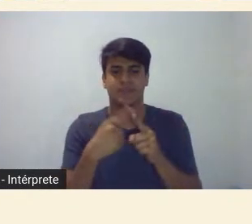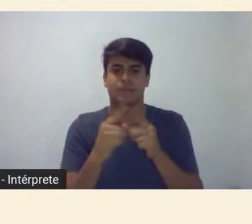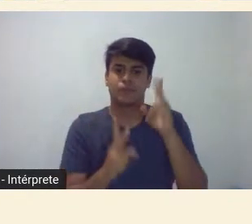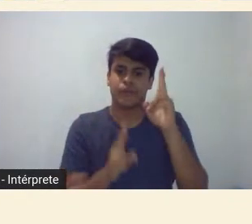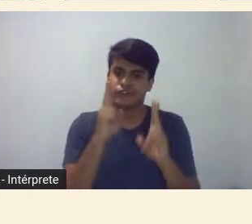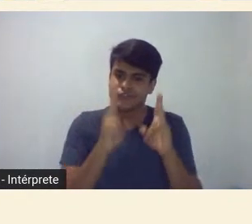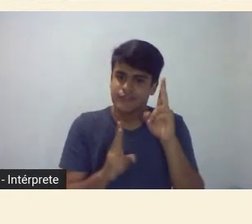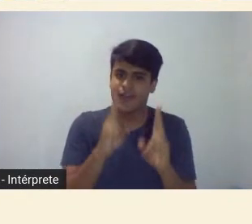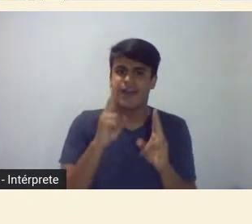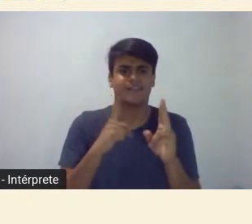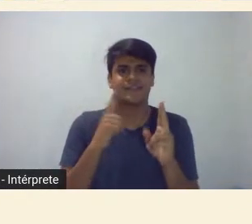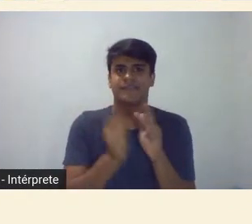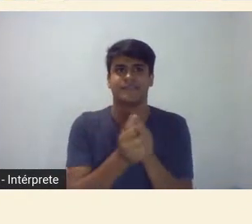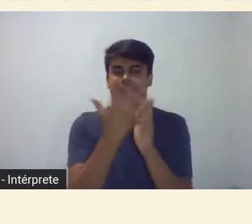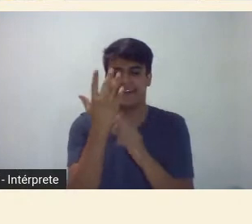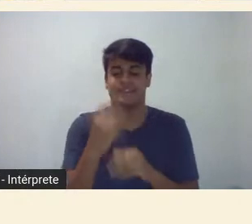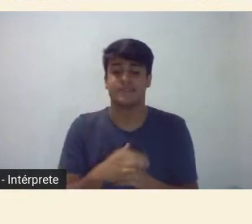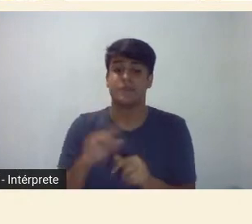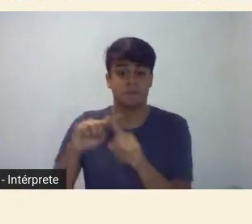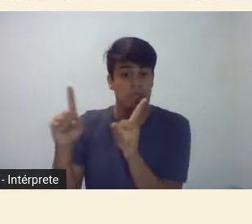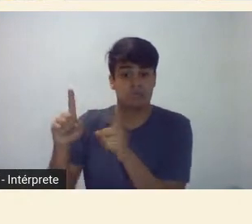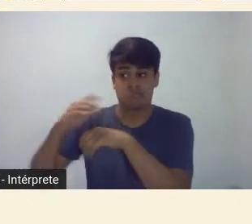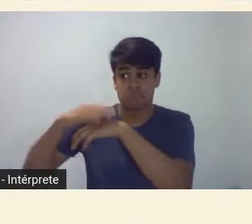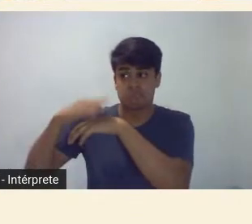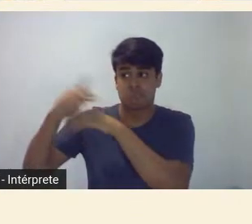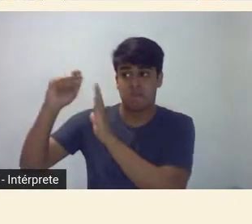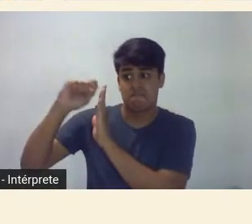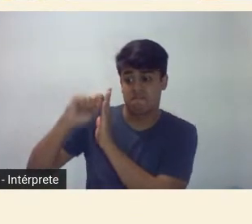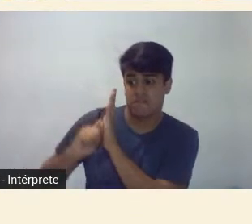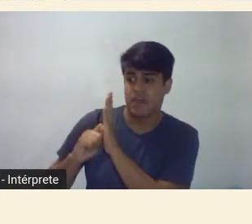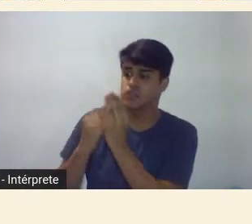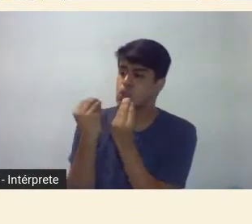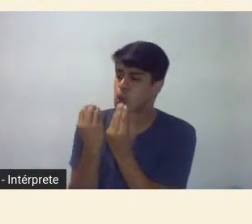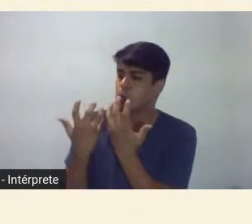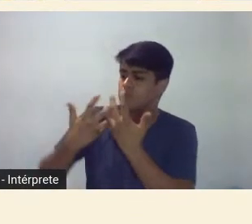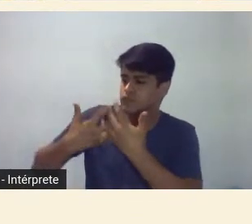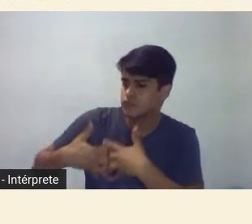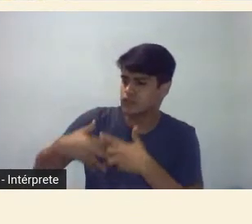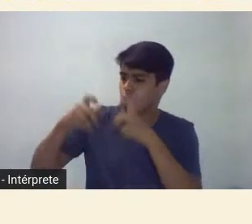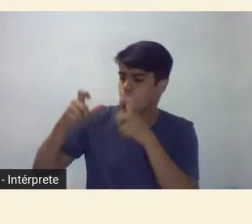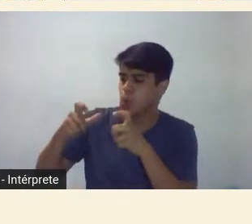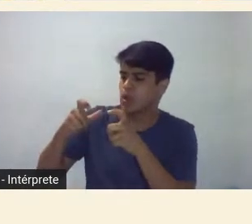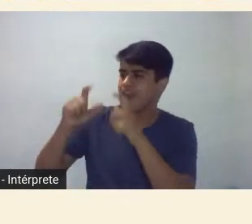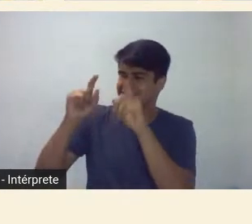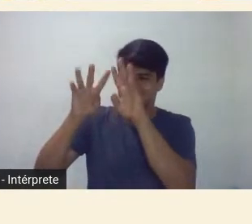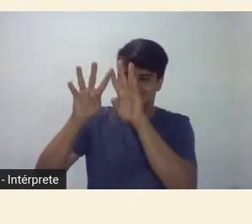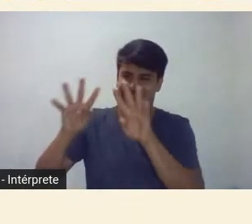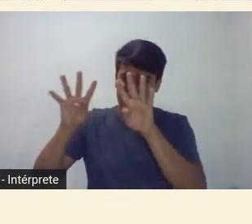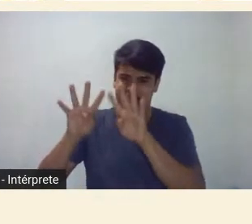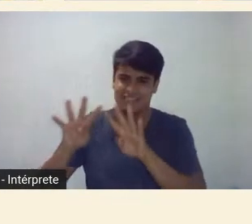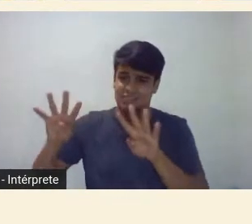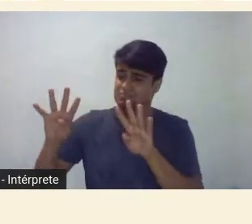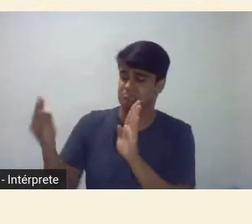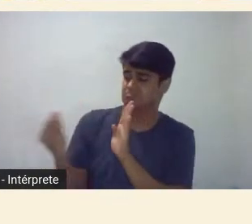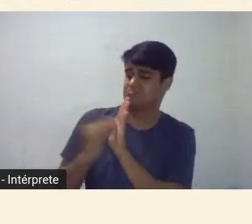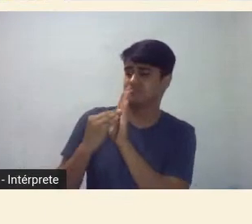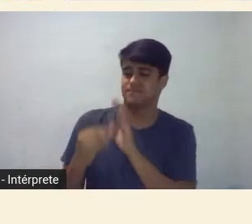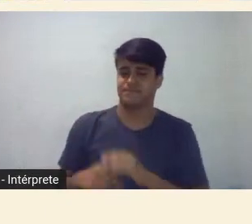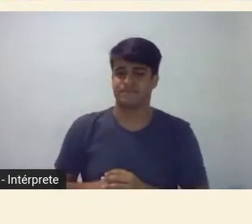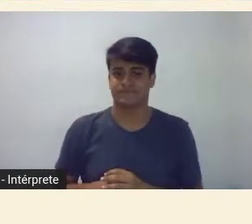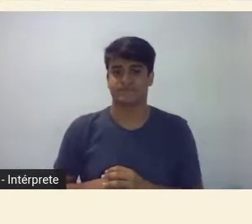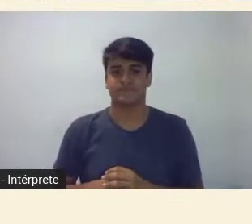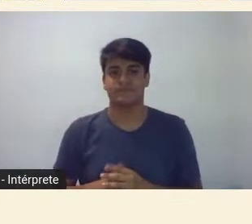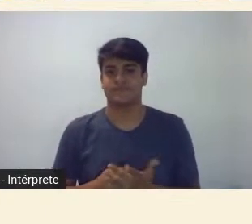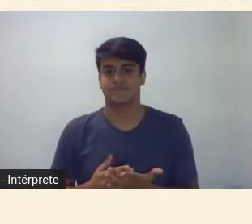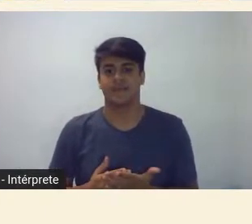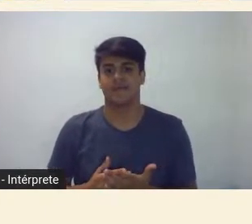reproduzido N vezes mas ele me fez então a distribuição das obras no espaço ali do municipal essa aí não tem